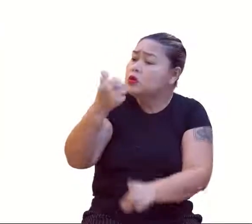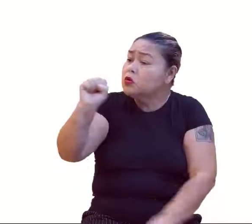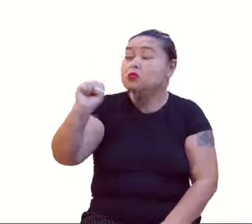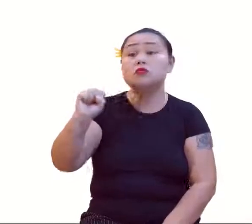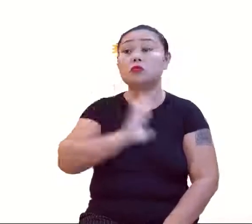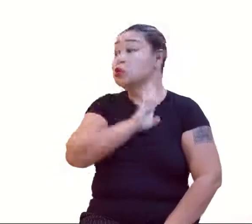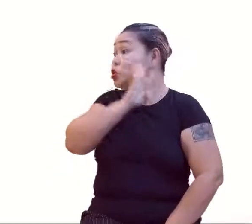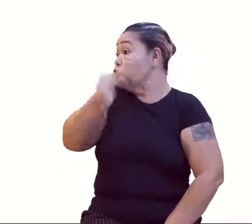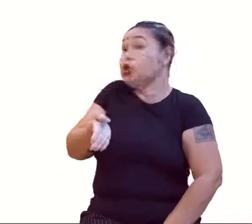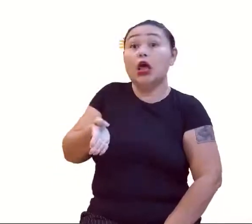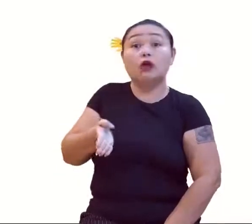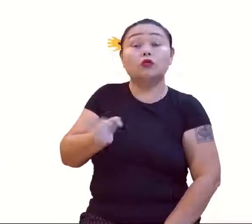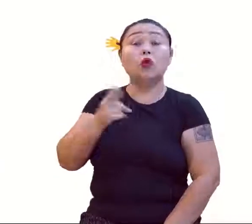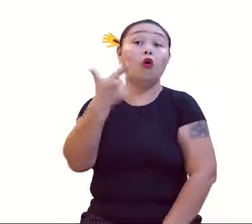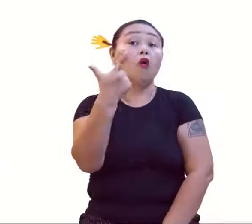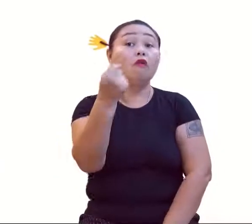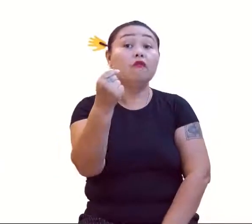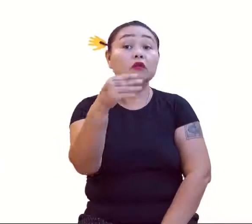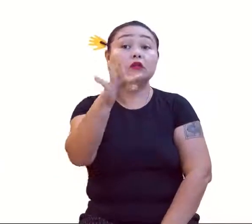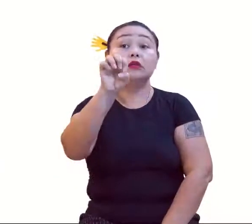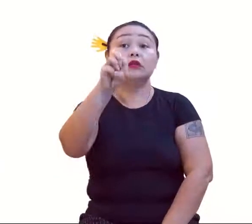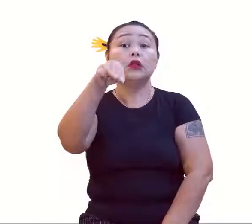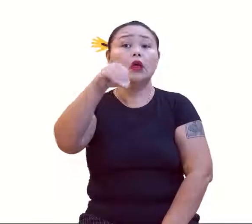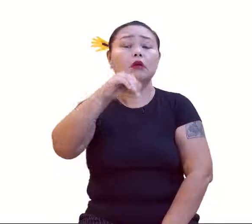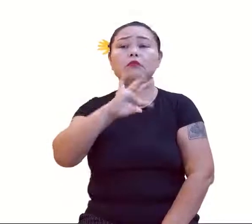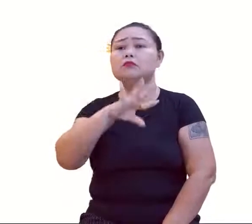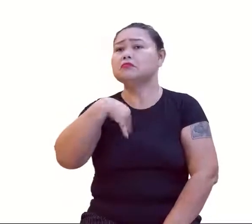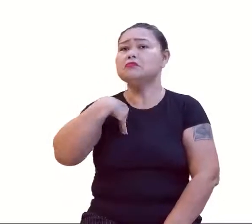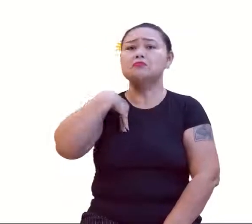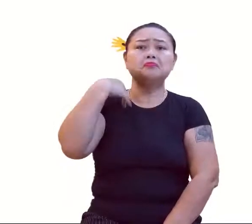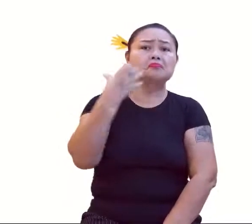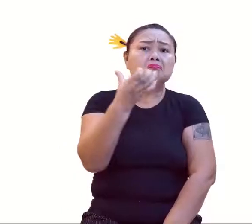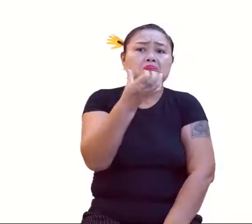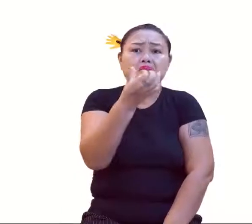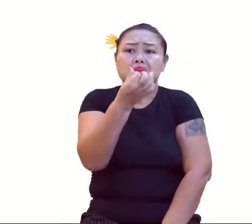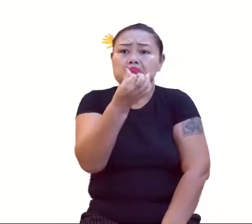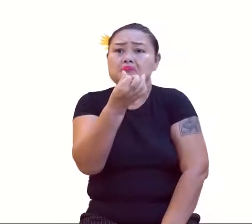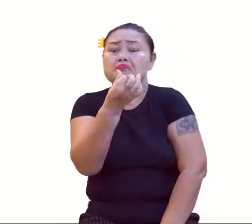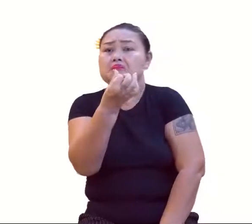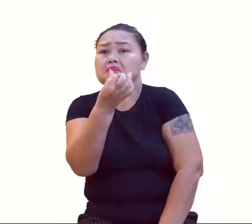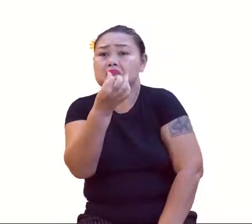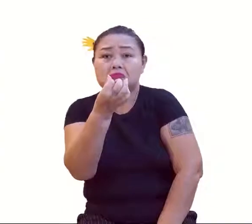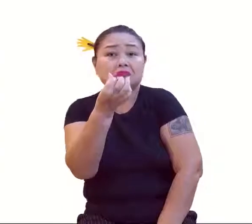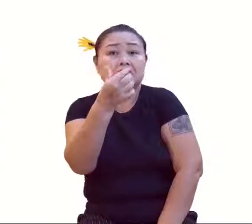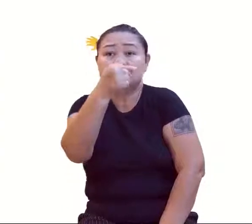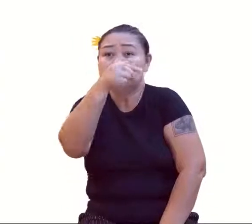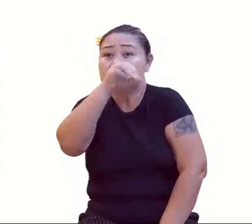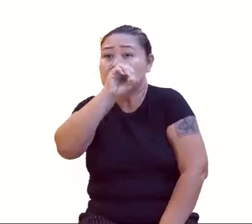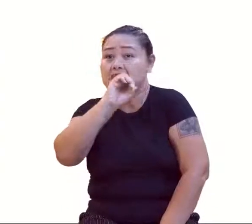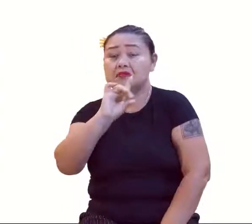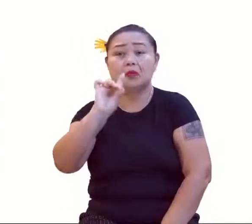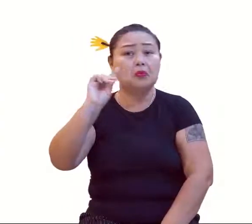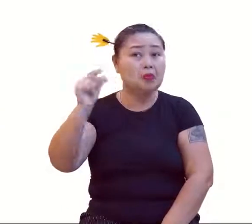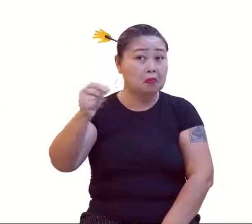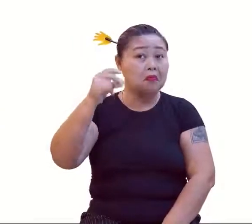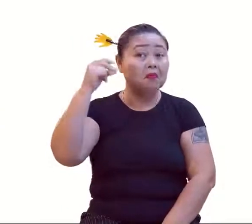Direto, sem O vigésimo. Também. Septuagésimo. Também. Eita, septuagésimo. Faz tempo.